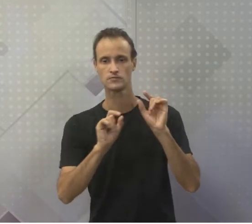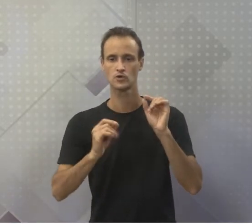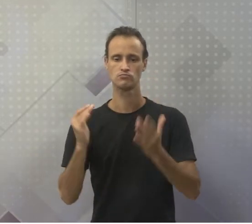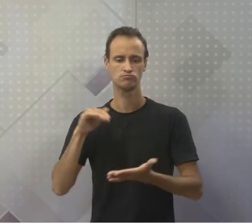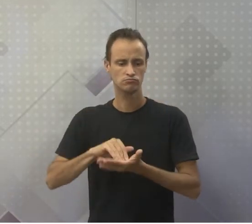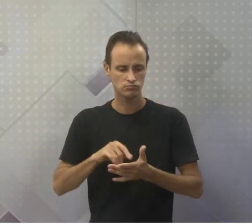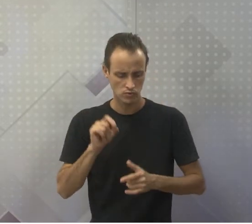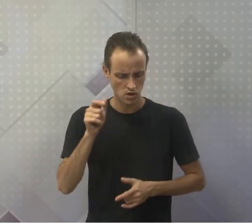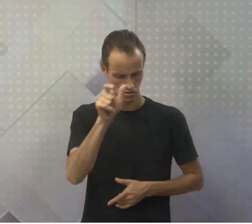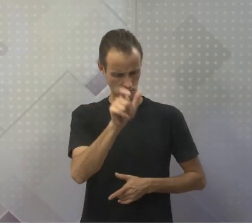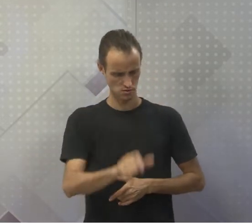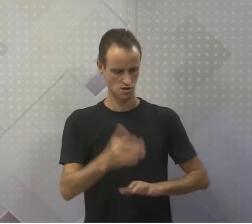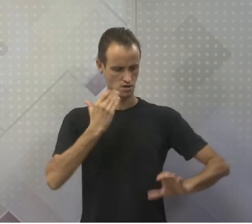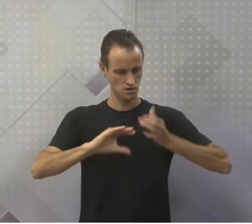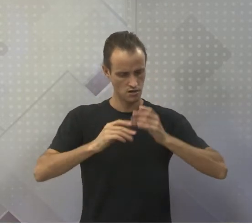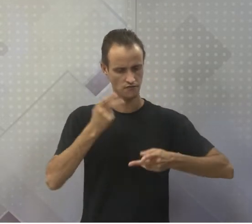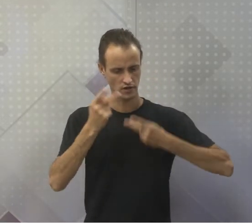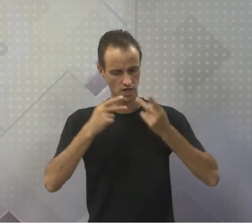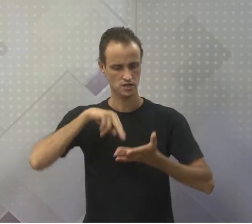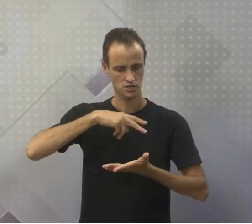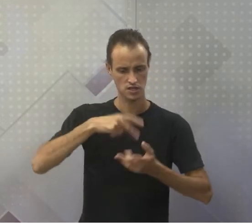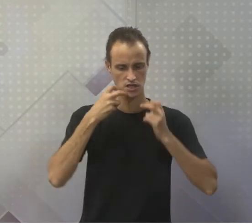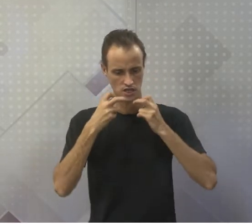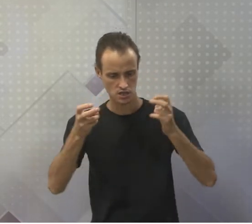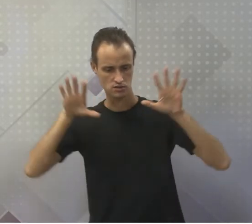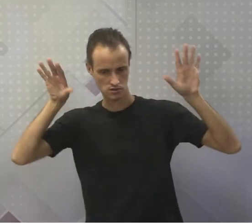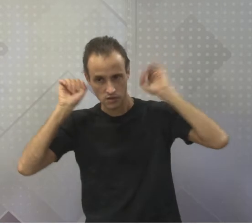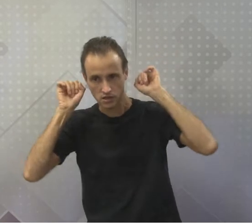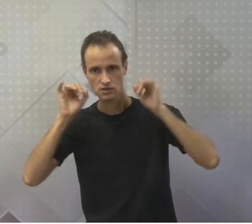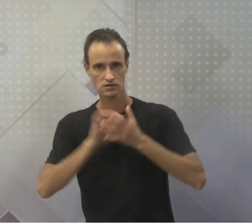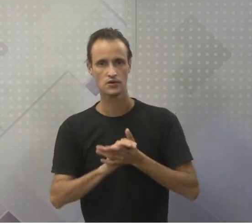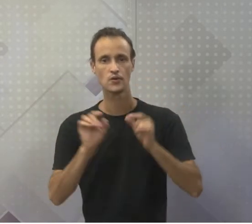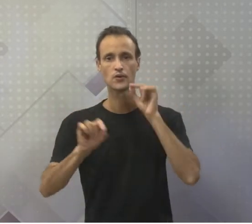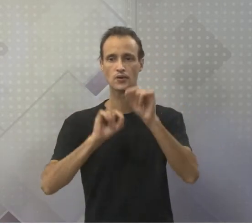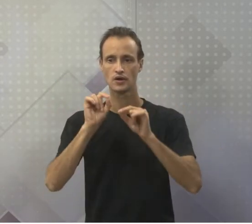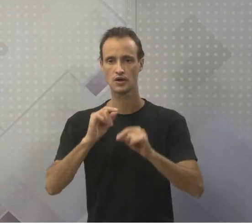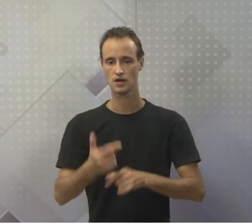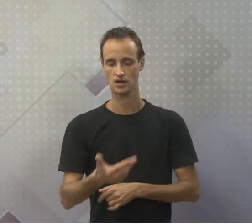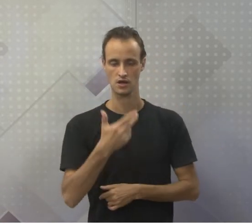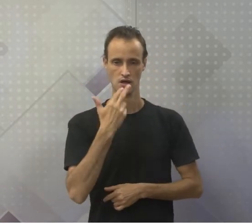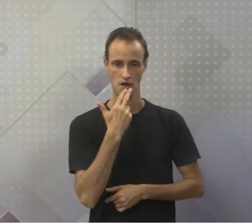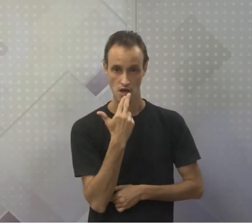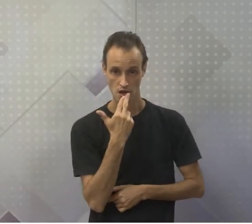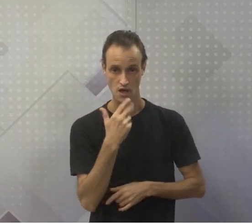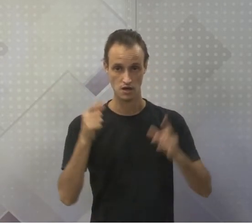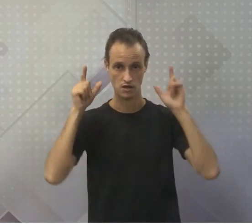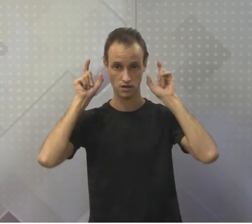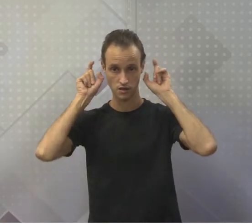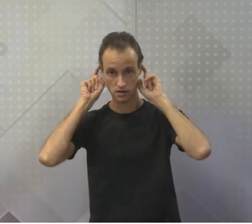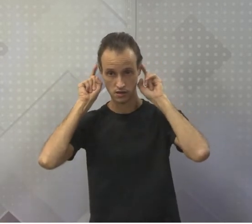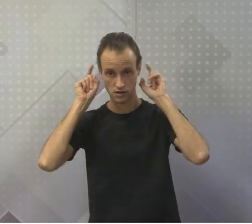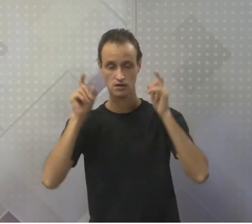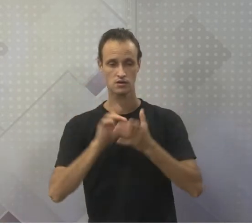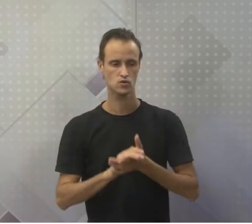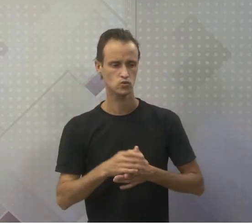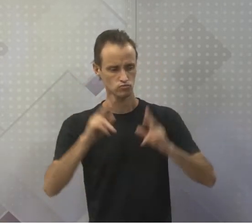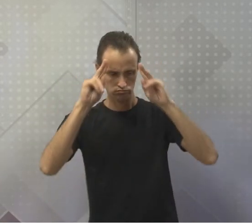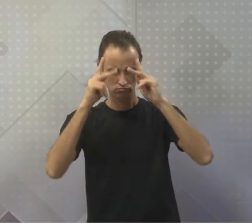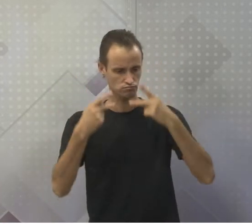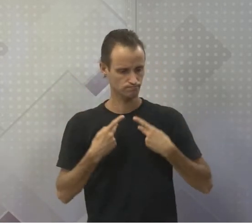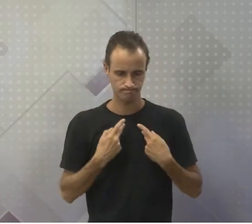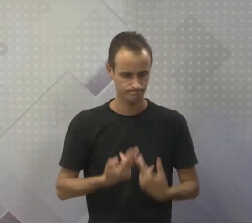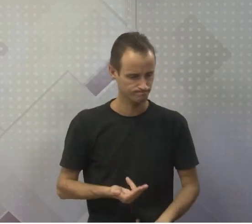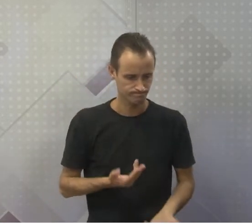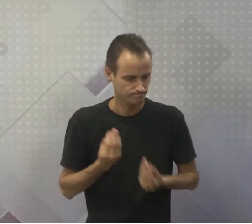sua criatura pudesse cantar, falar, dançar, gritar e escutar, vieram a língua e orelhas, sem os quais o ser humano não poderia